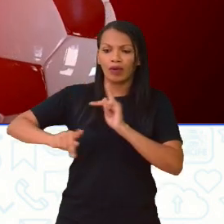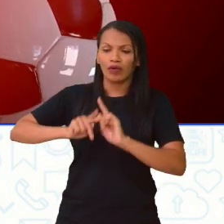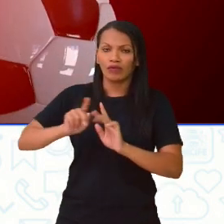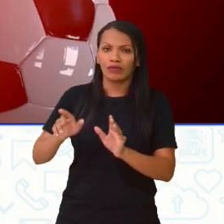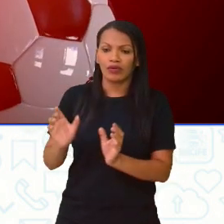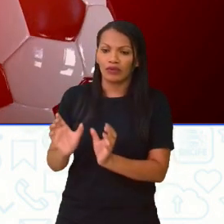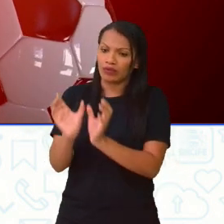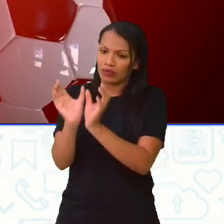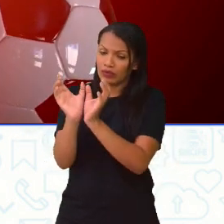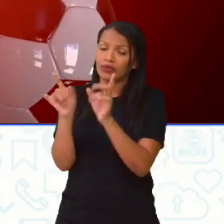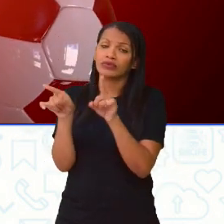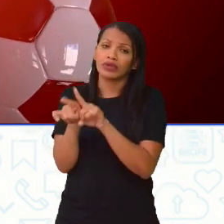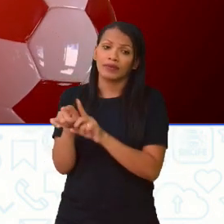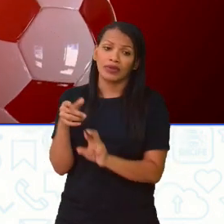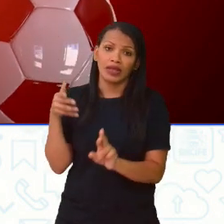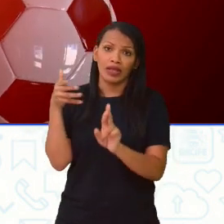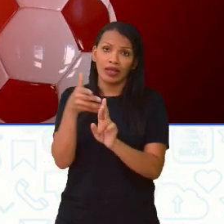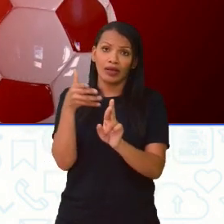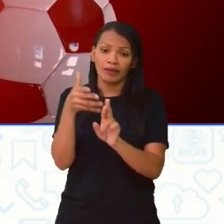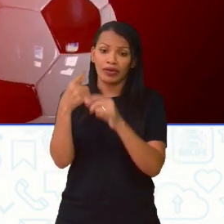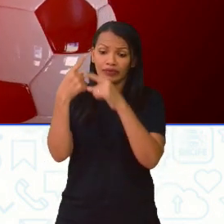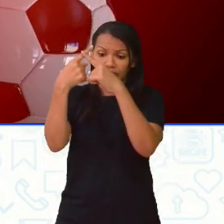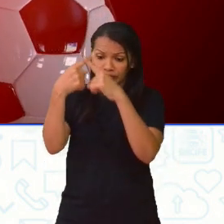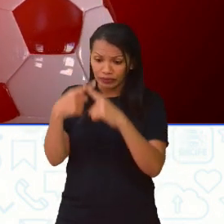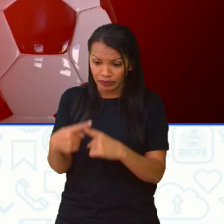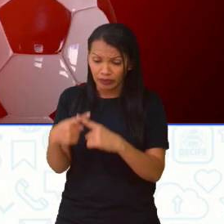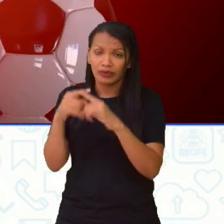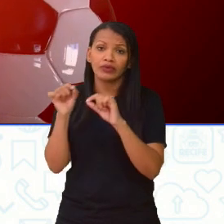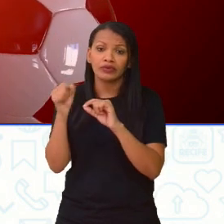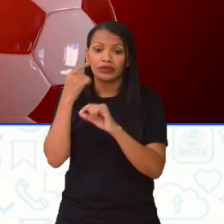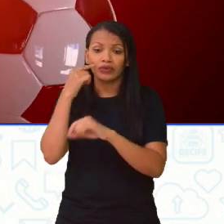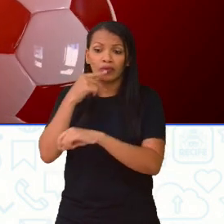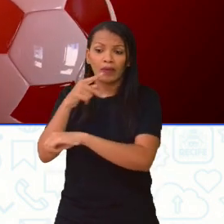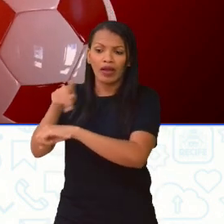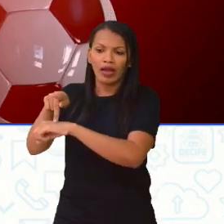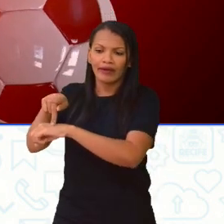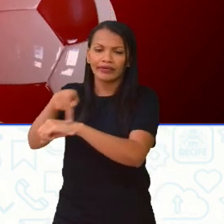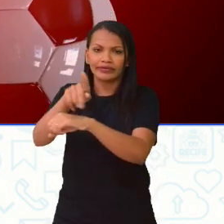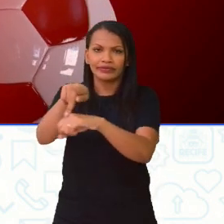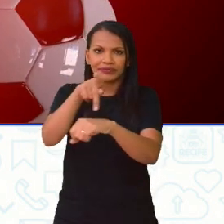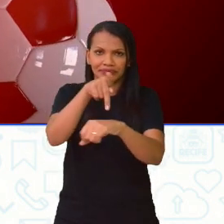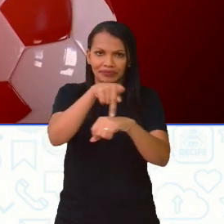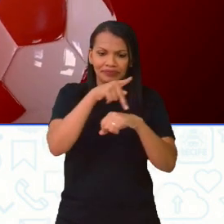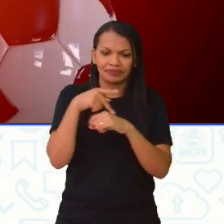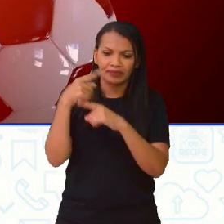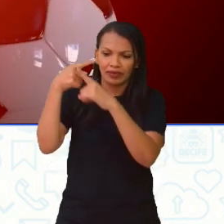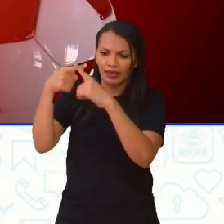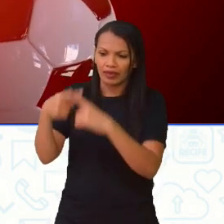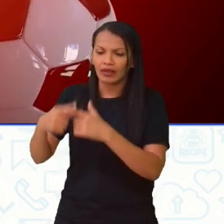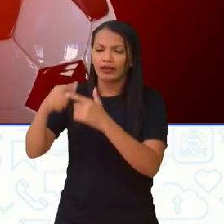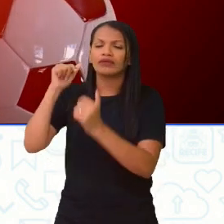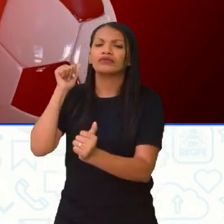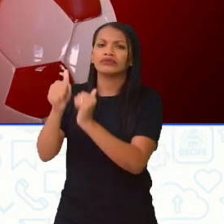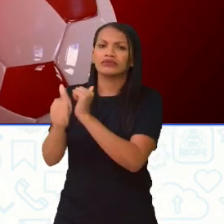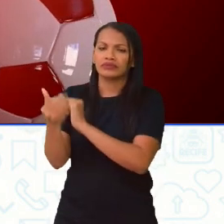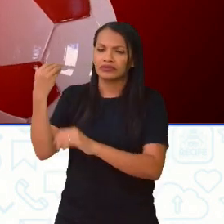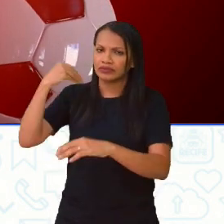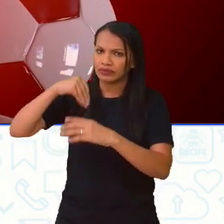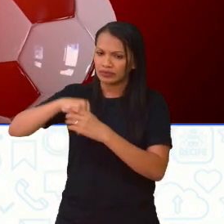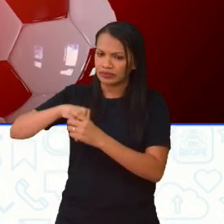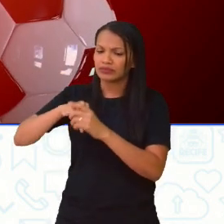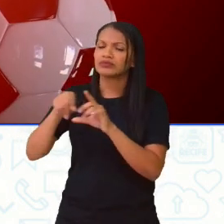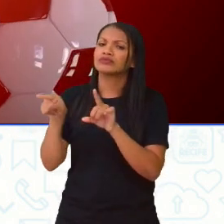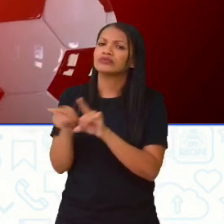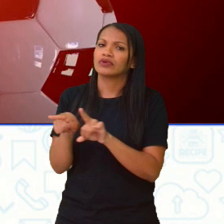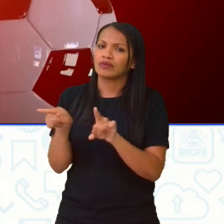do Mundo, além de representar essa competitividade entre países, essa competitividade no esporte e ajudar a